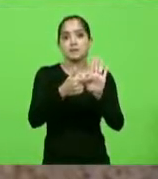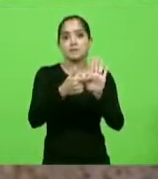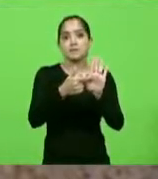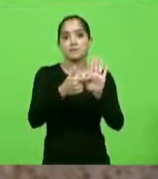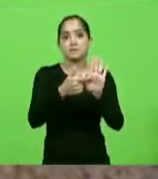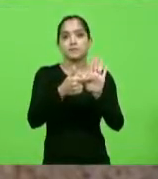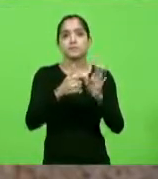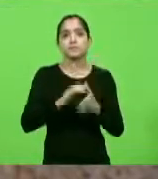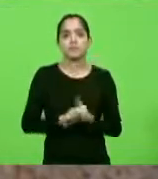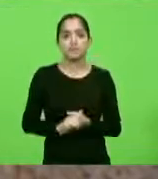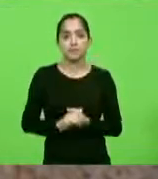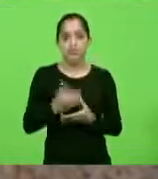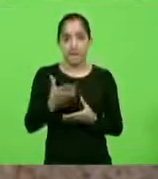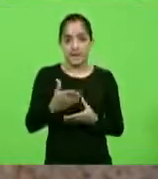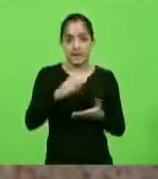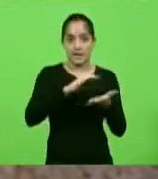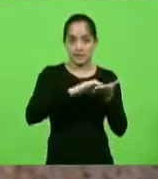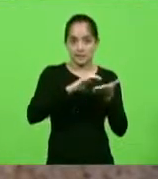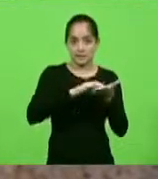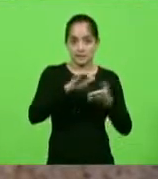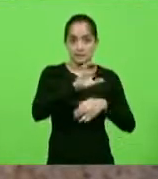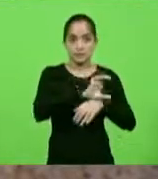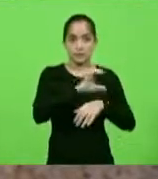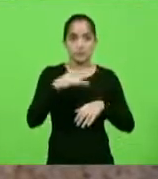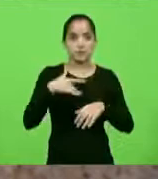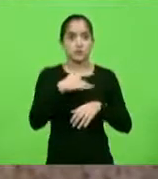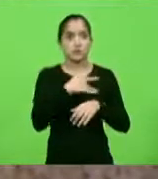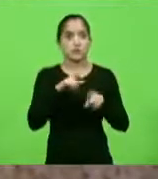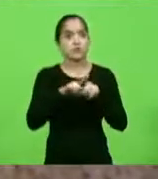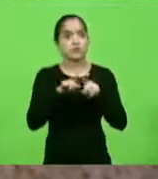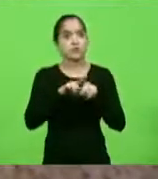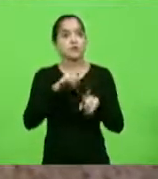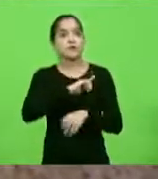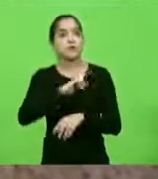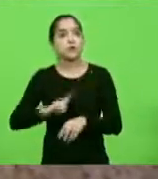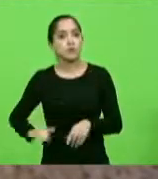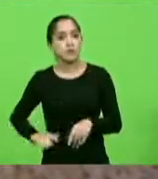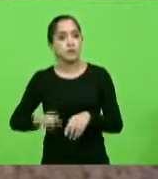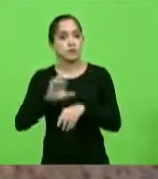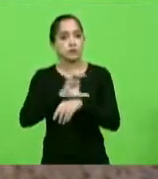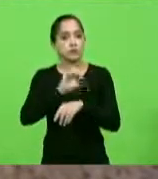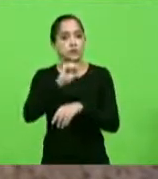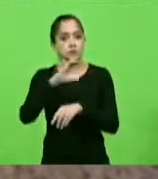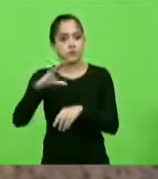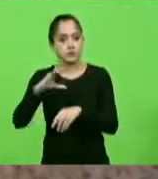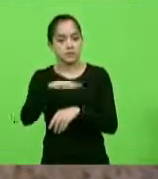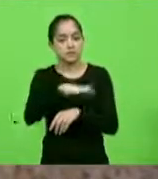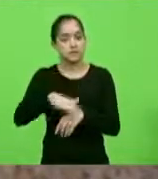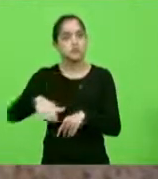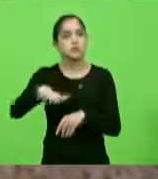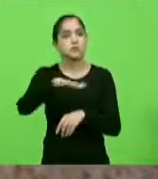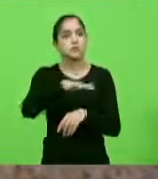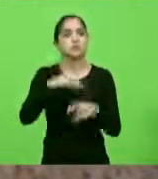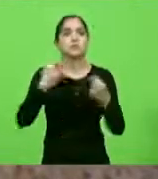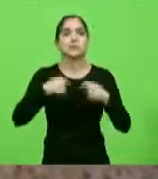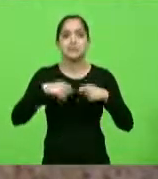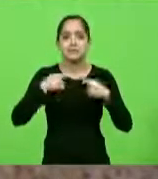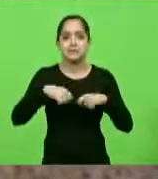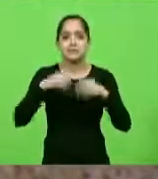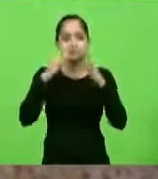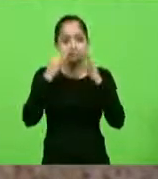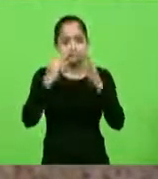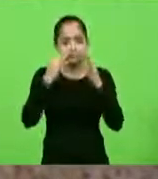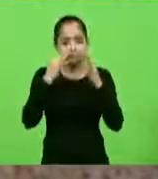endereçada tanto à Secretária Estadual de Saúde como à Governadora do Estado de Santa Catarina e o setor precisa ser ouvido.